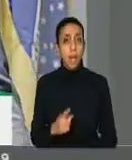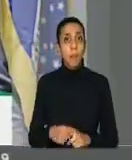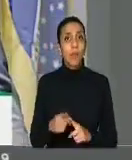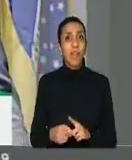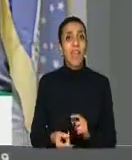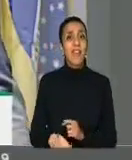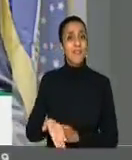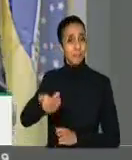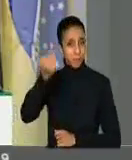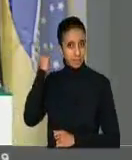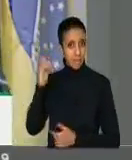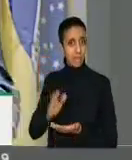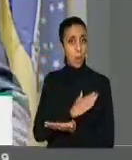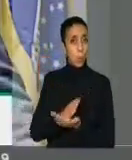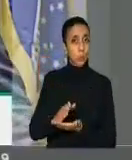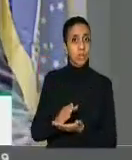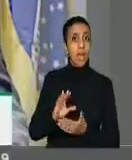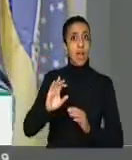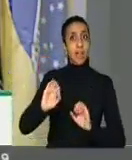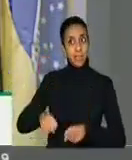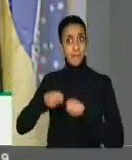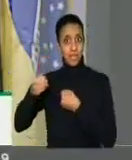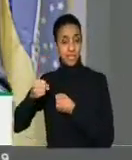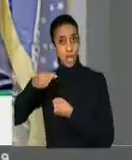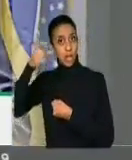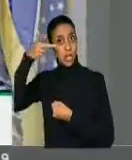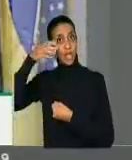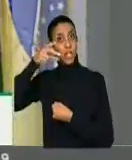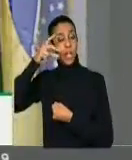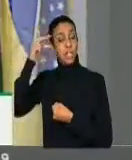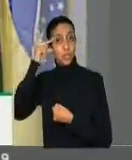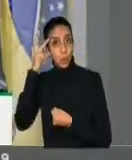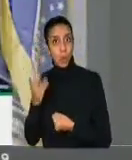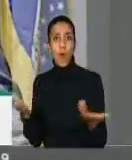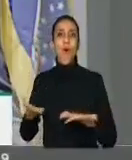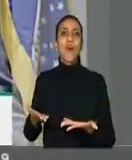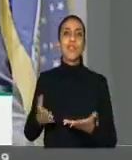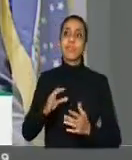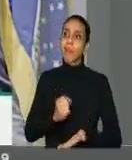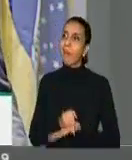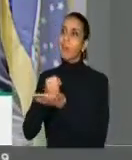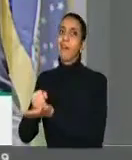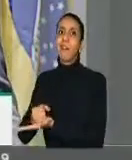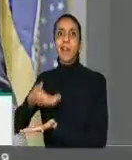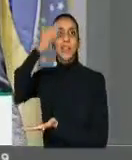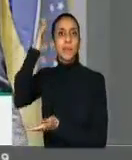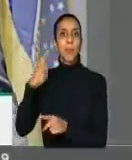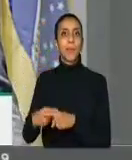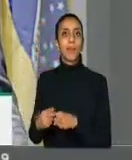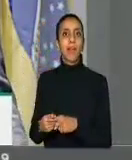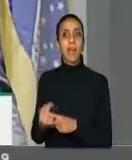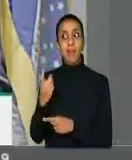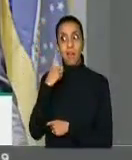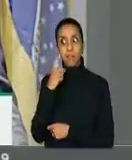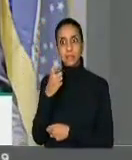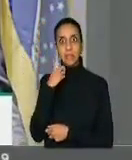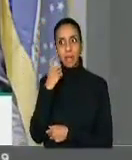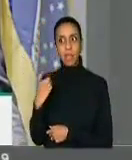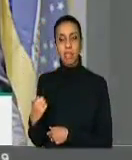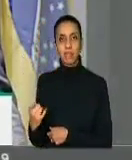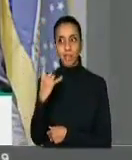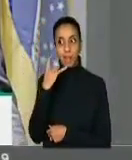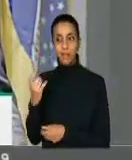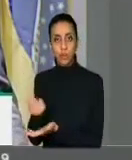com Dilma no favor, hoje querem estar com o Temer pelos mesmos favores. pela utilização do dinheiro público para compor maioria. É dessa